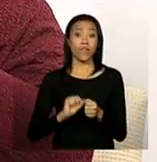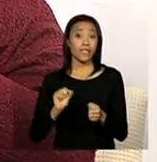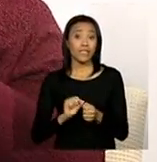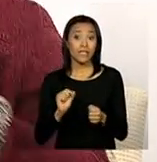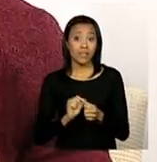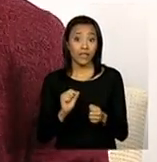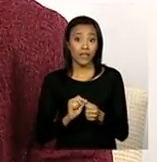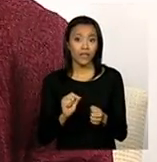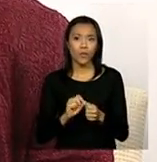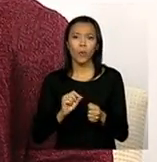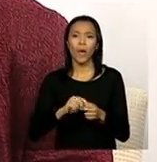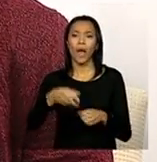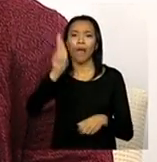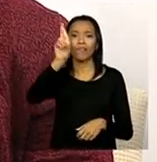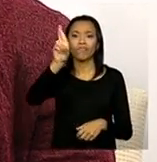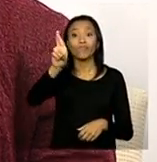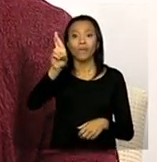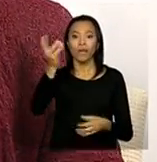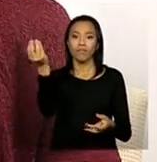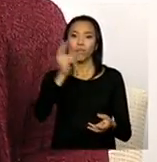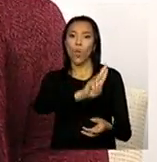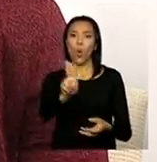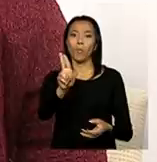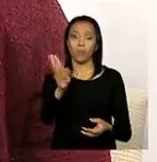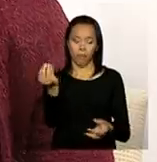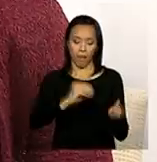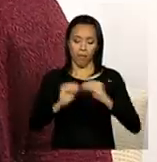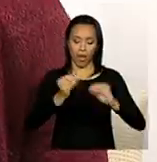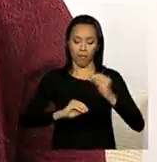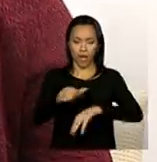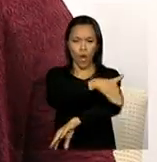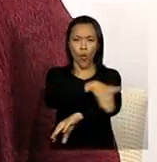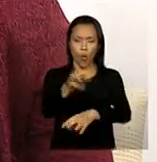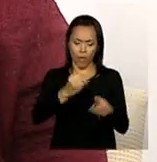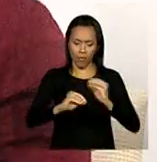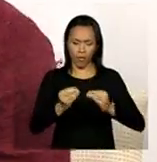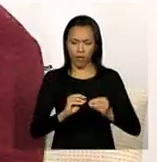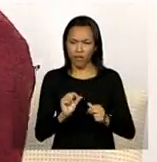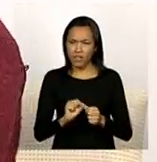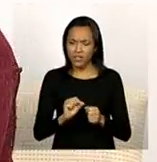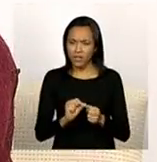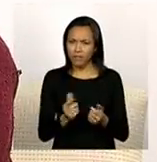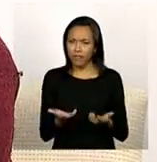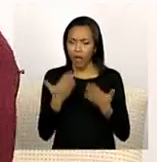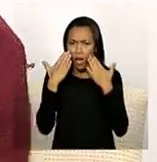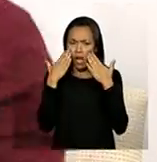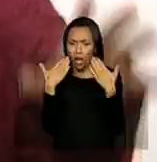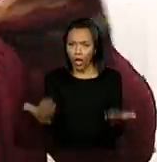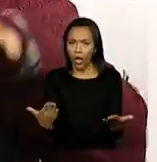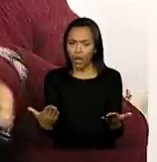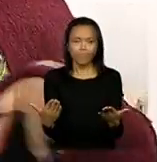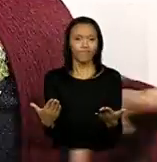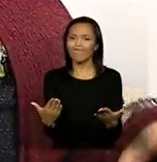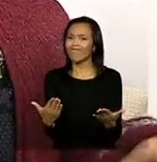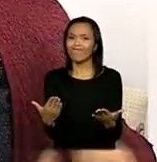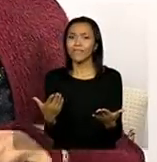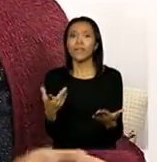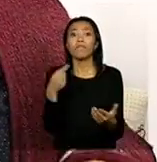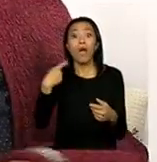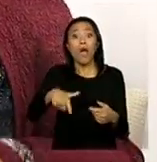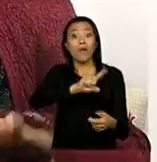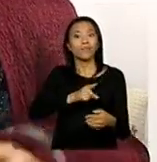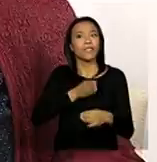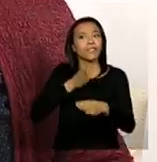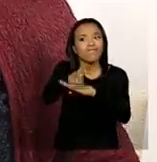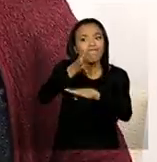cadastramento. Veja, Adriana. Como assim? É, em vez de acompanhar as famílias, estão cadastrando